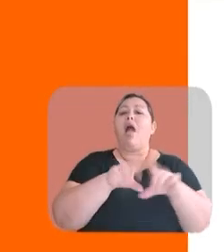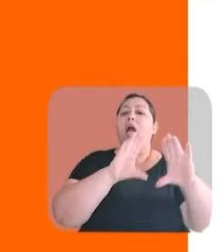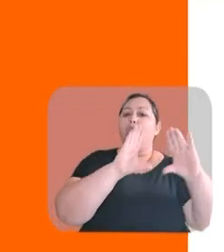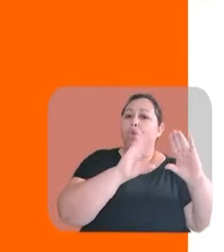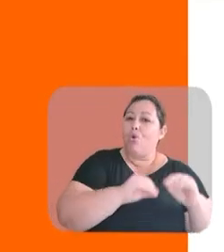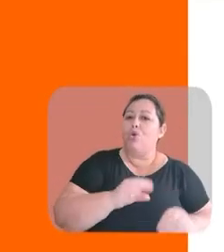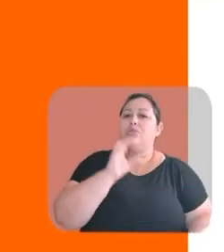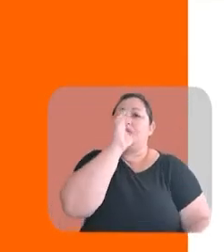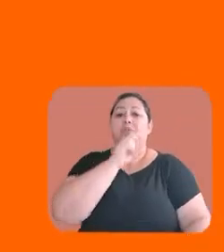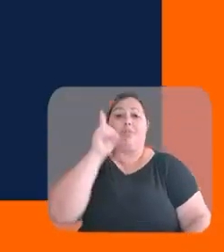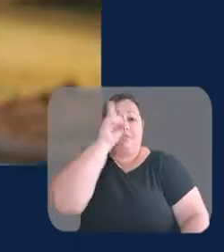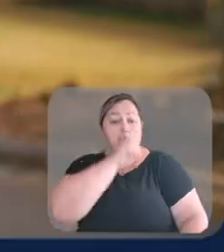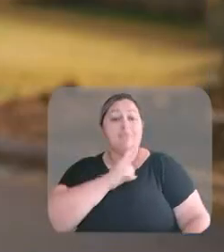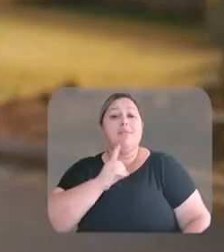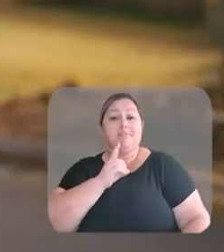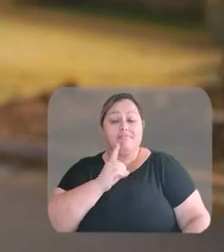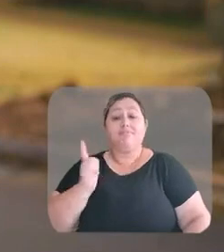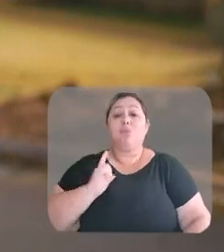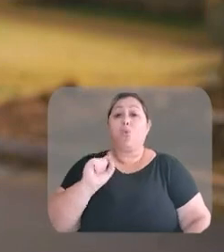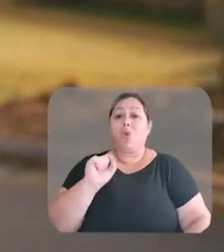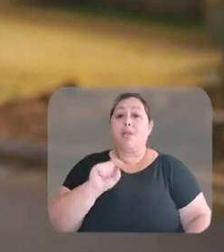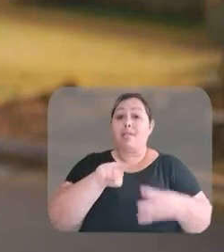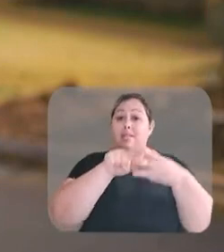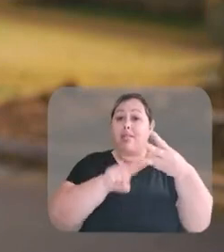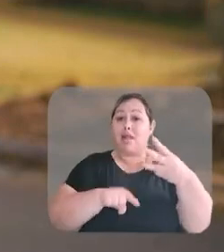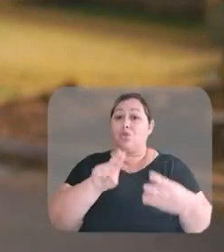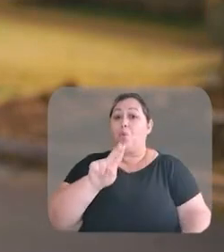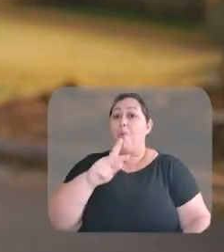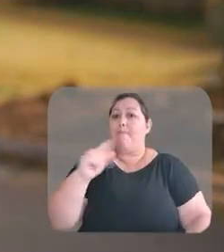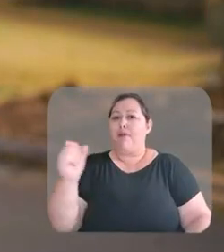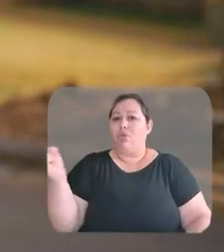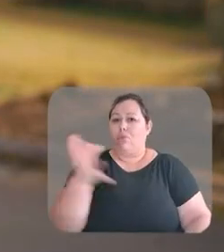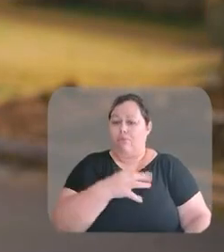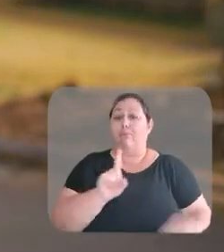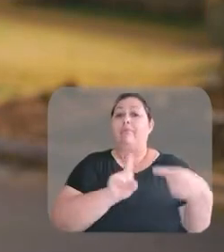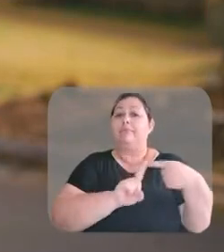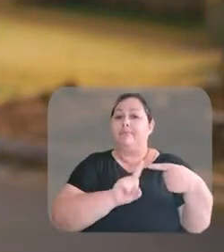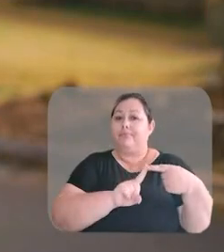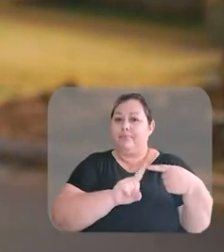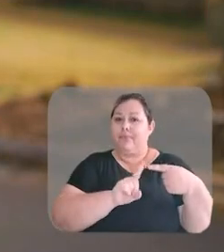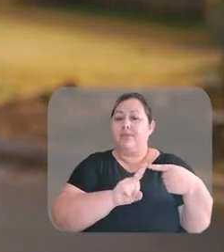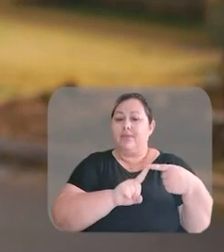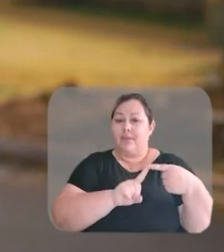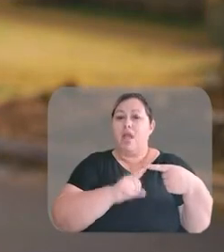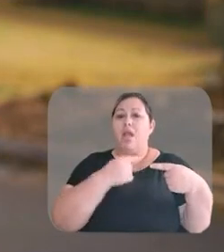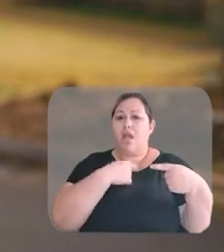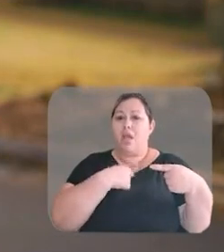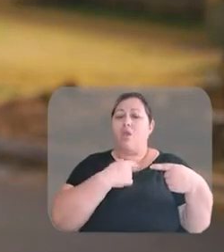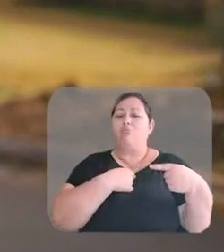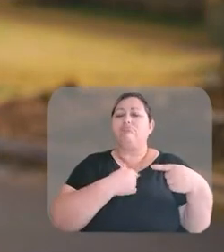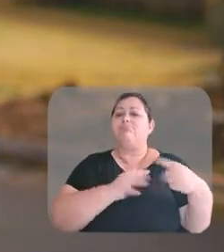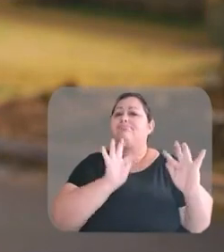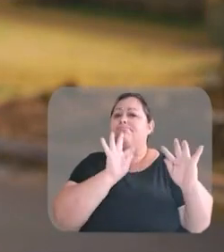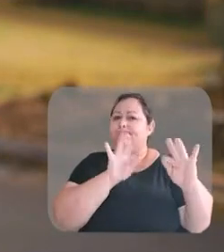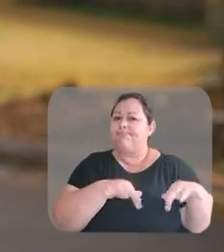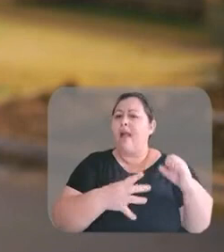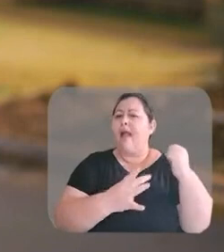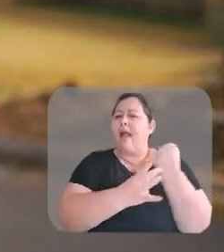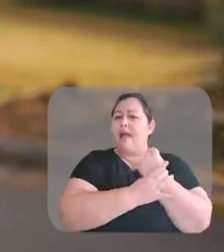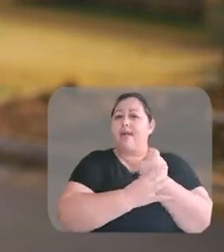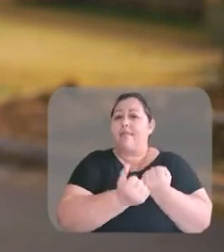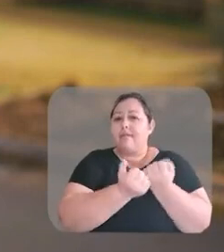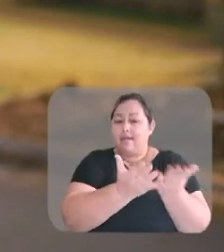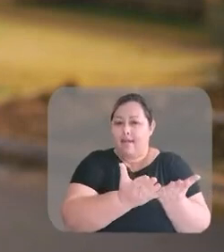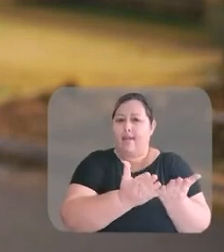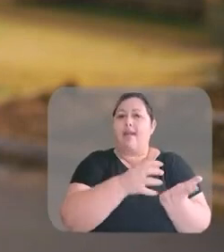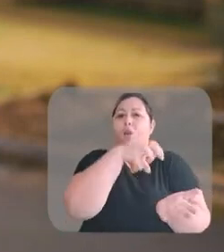e finais de semana. Teremos três novas UPAs. Primeira, vou finalizar e garantir a entrega da